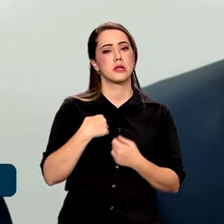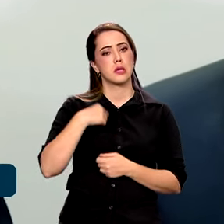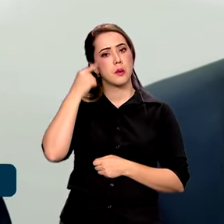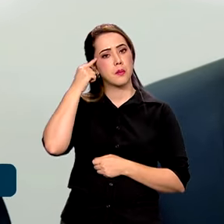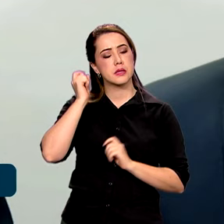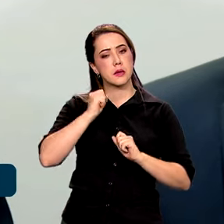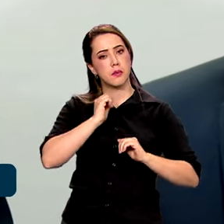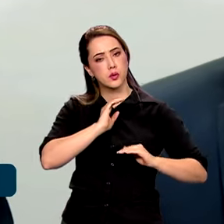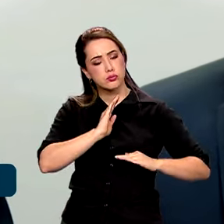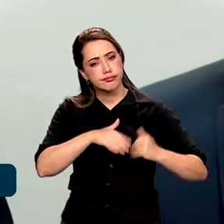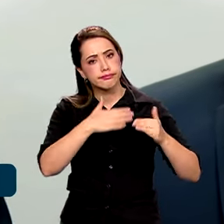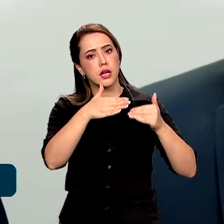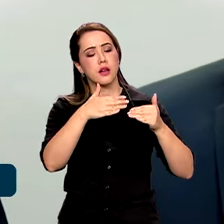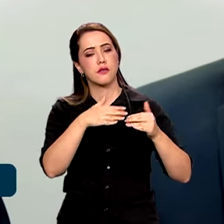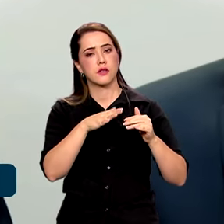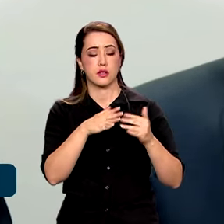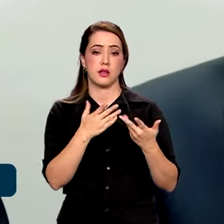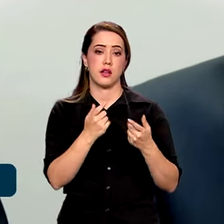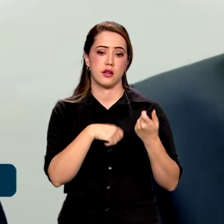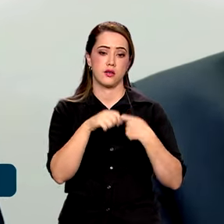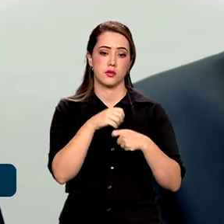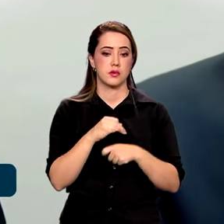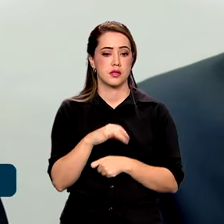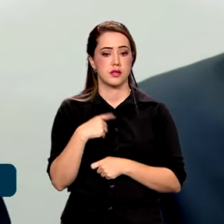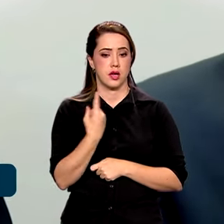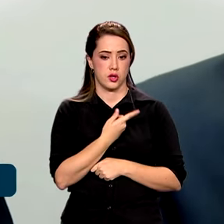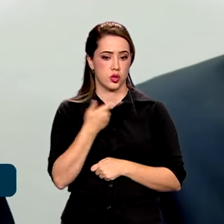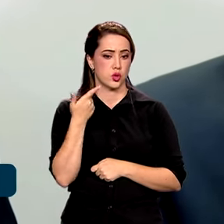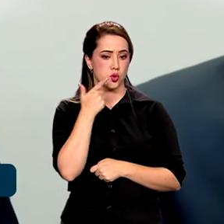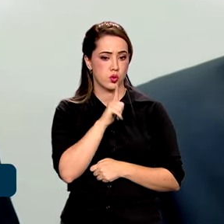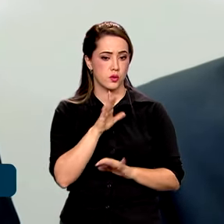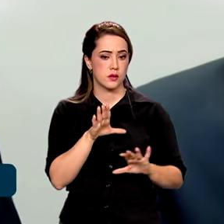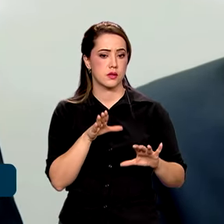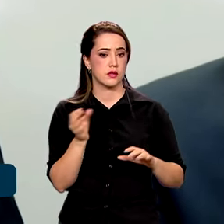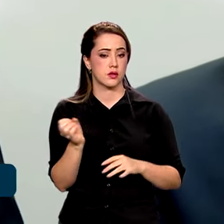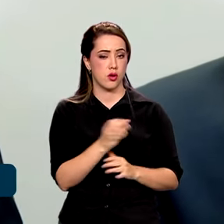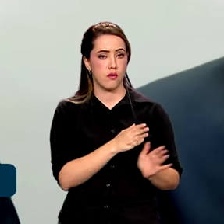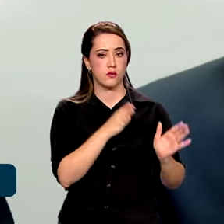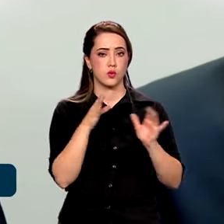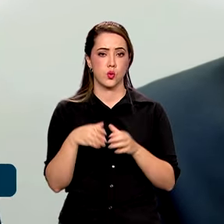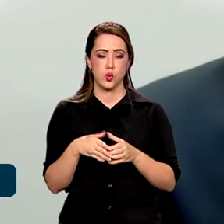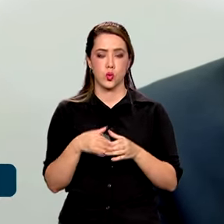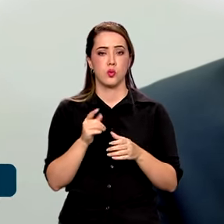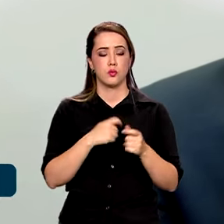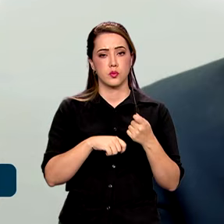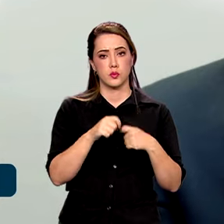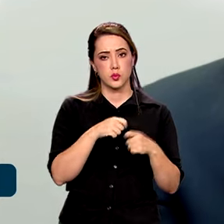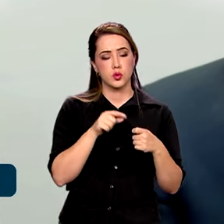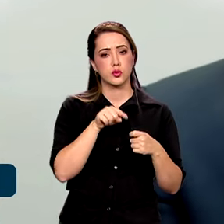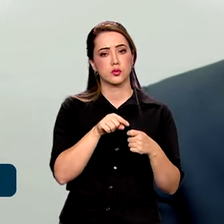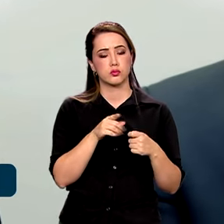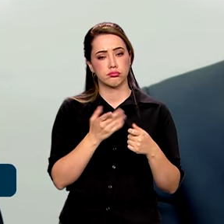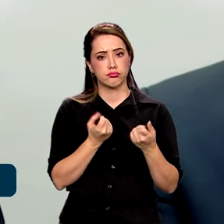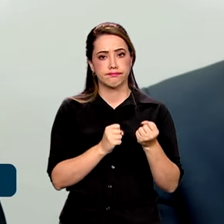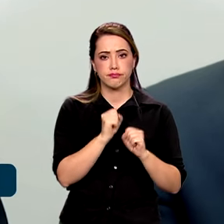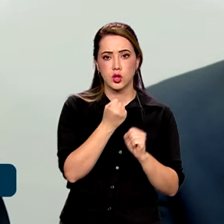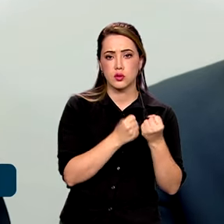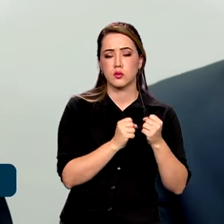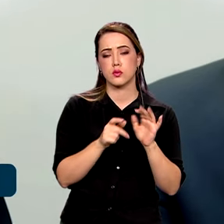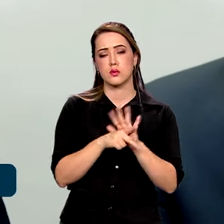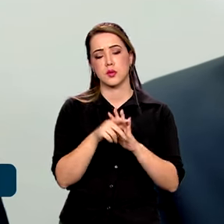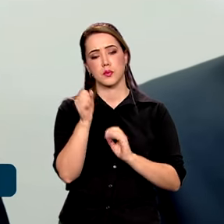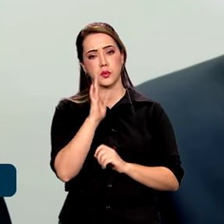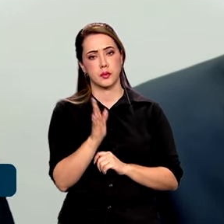muito a economia se nós modernizarmos o setor de seguros no Brasil. Isso pode dar um impulso importante para a economia.